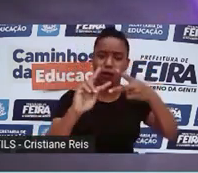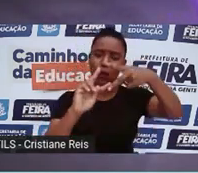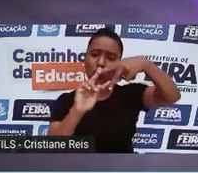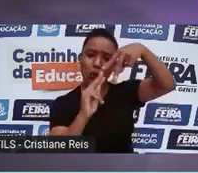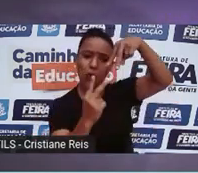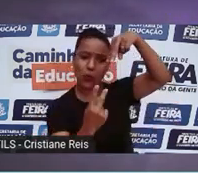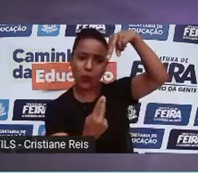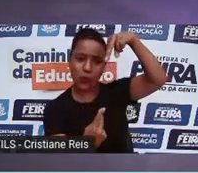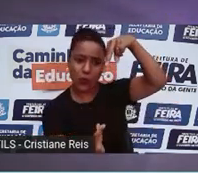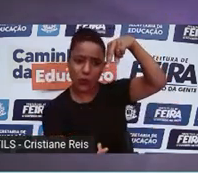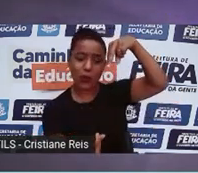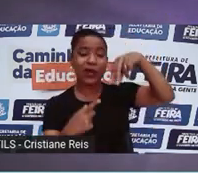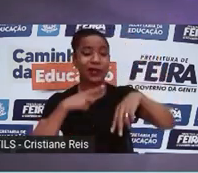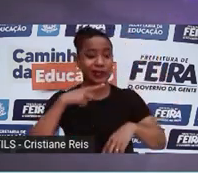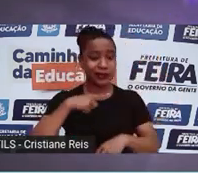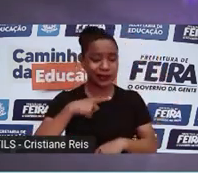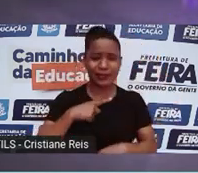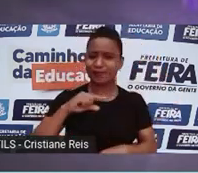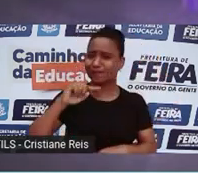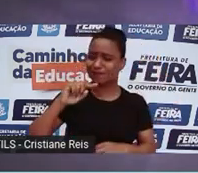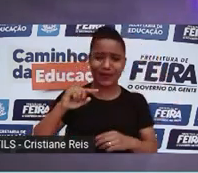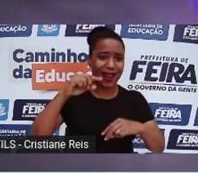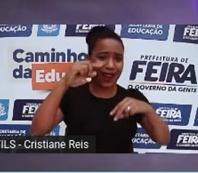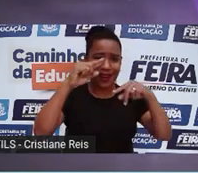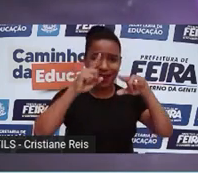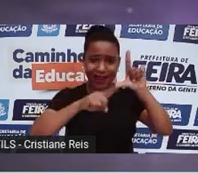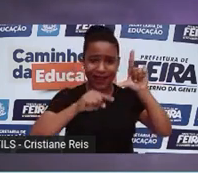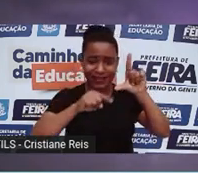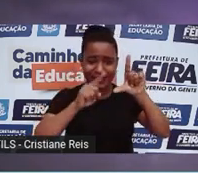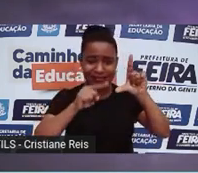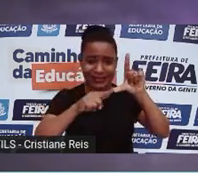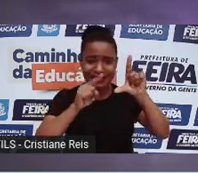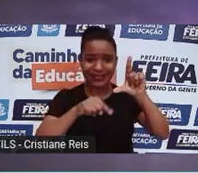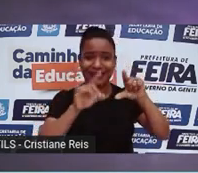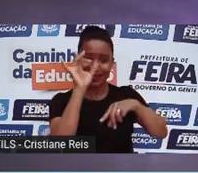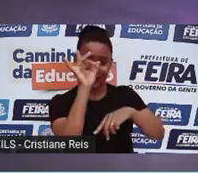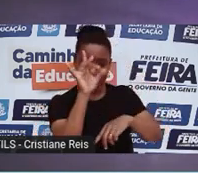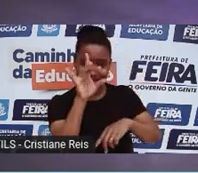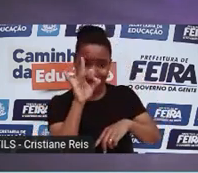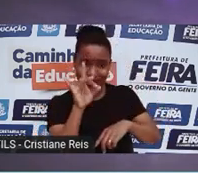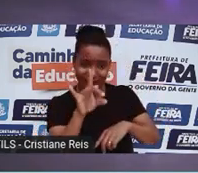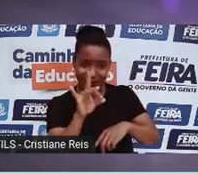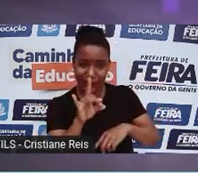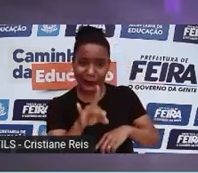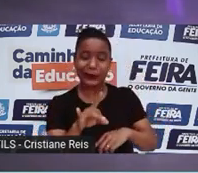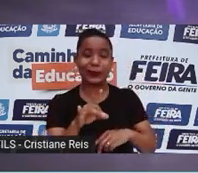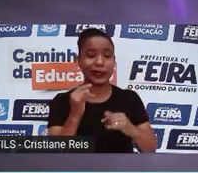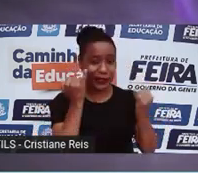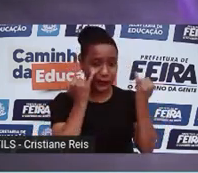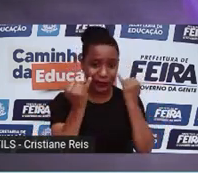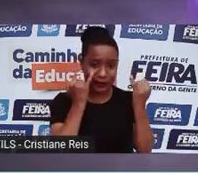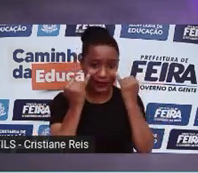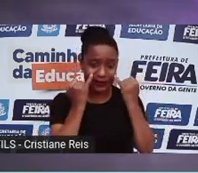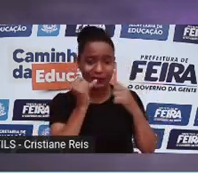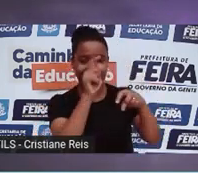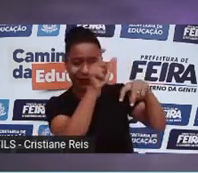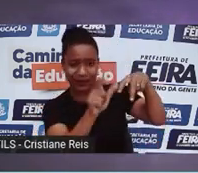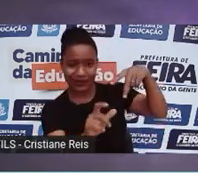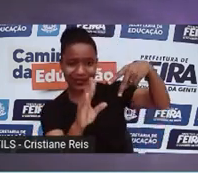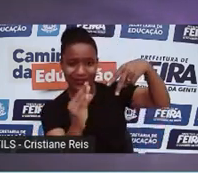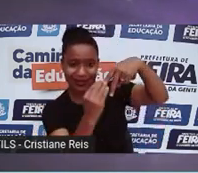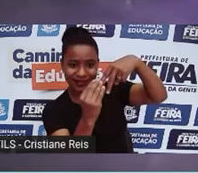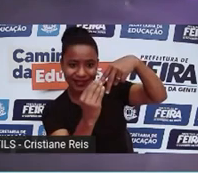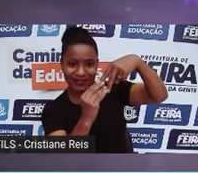bilhões e bilhões de letras, onde fica cada uma dessas informações. E ao mesmo tempo, eles